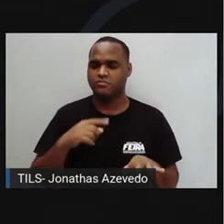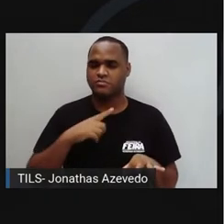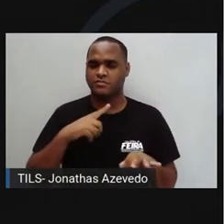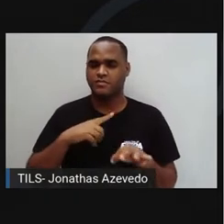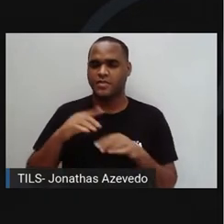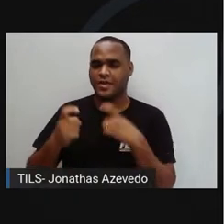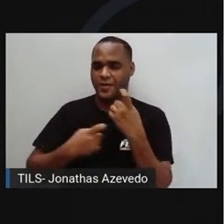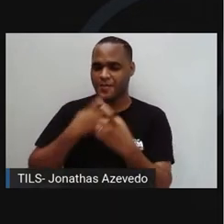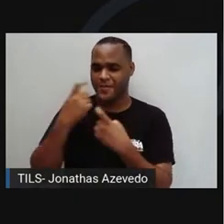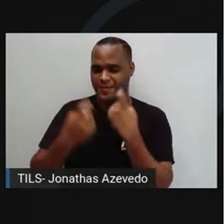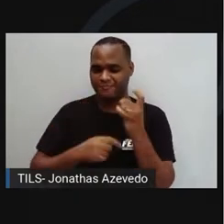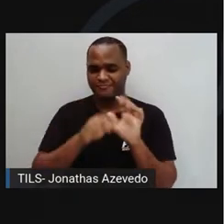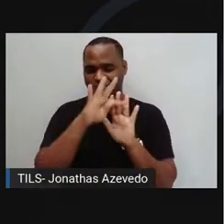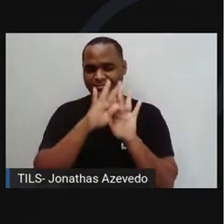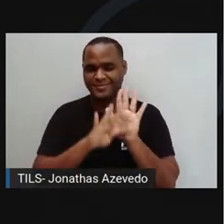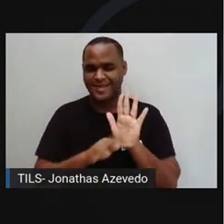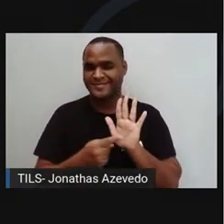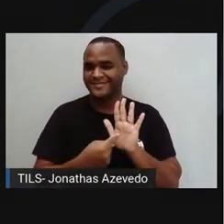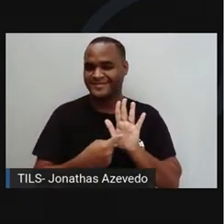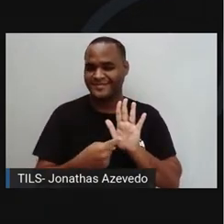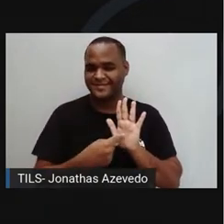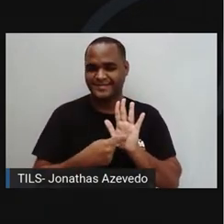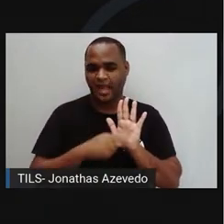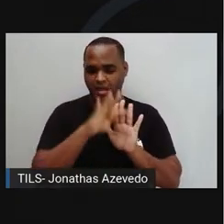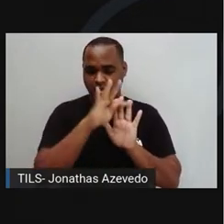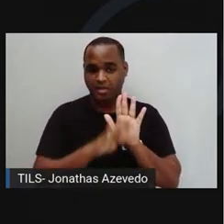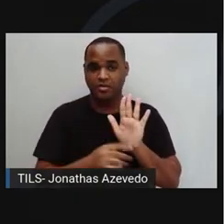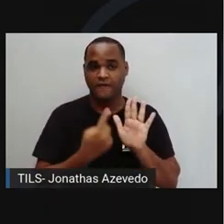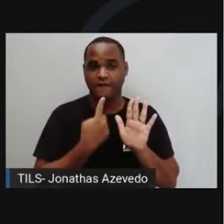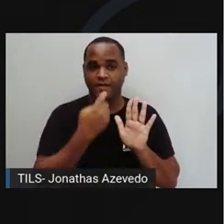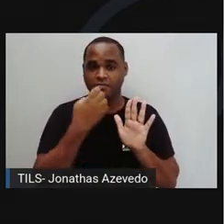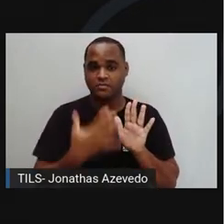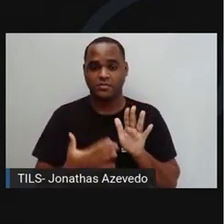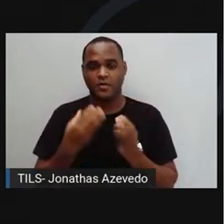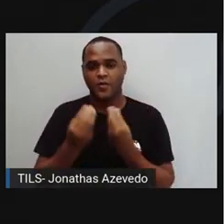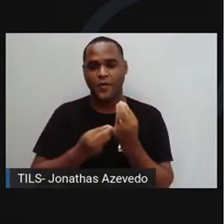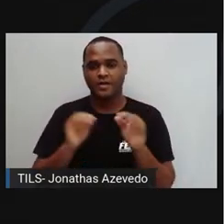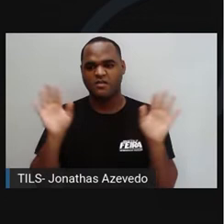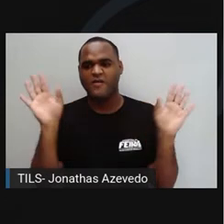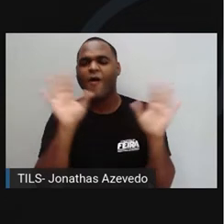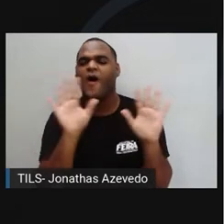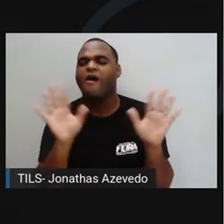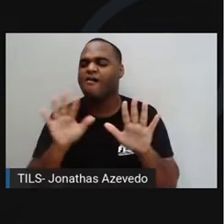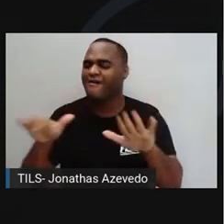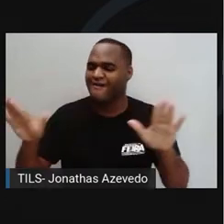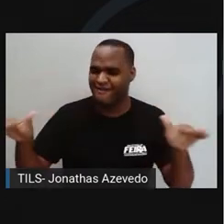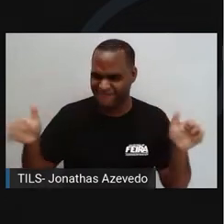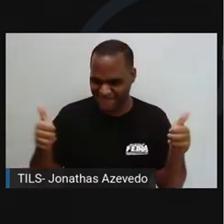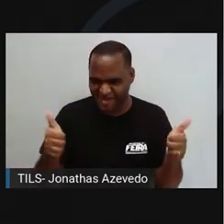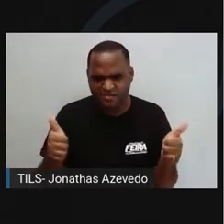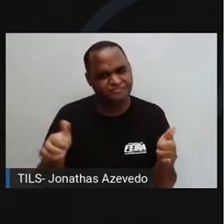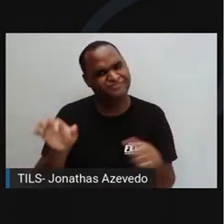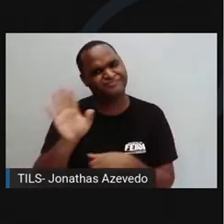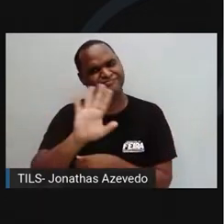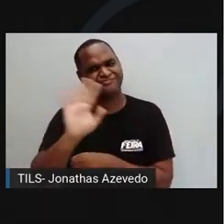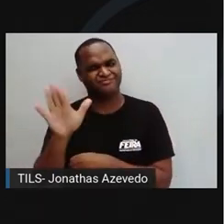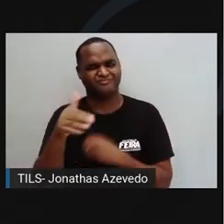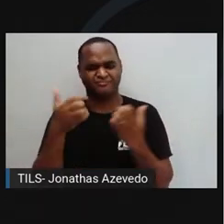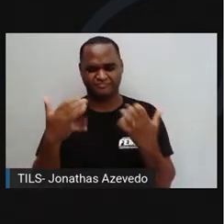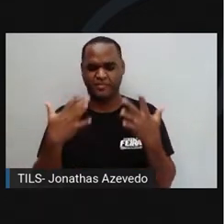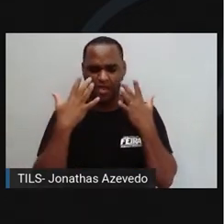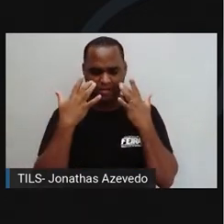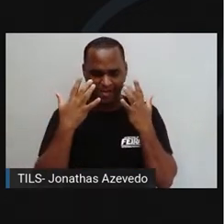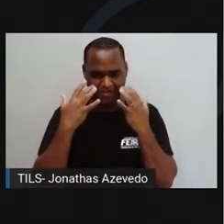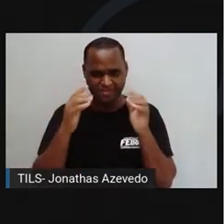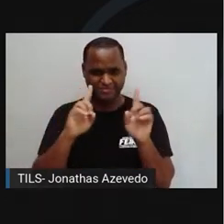a se preocupar com o texto, com o que a gente ia falar. Oi, galera! Acho que não ia pegar bem. Então dá para a gente se apresentar num